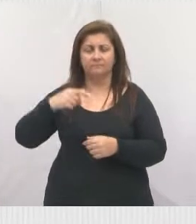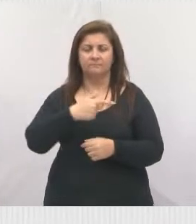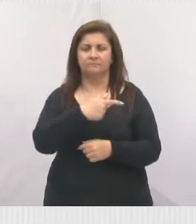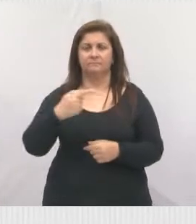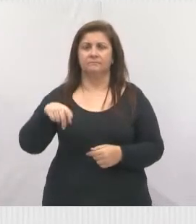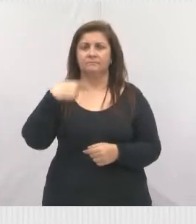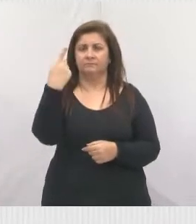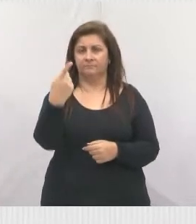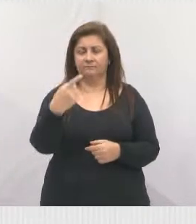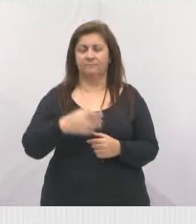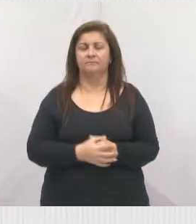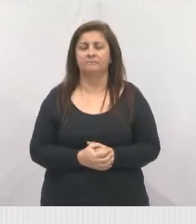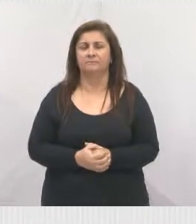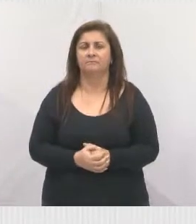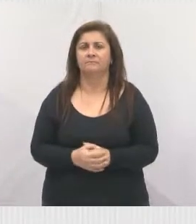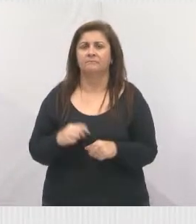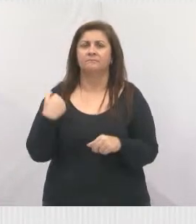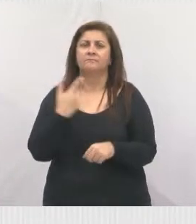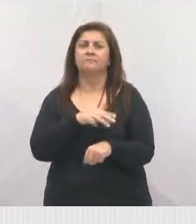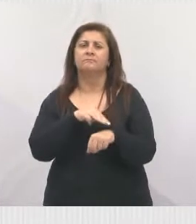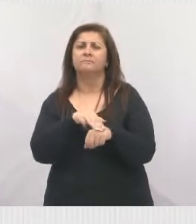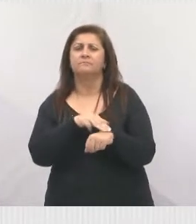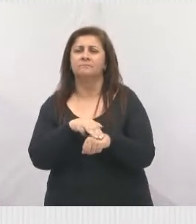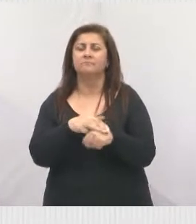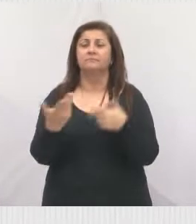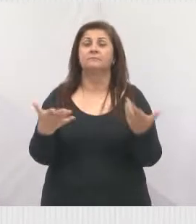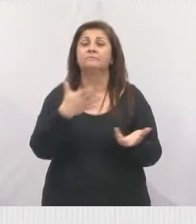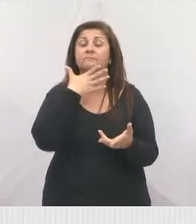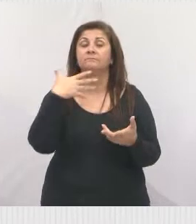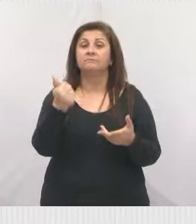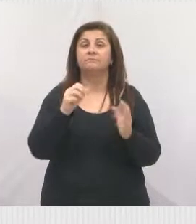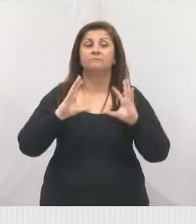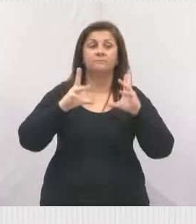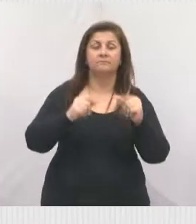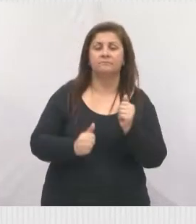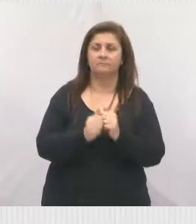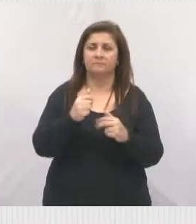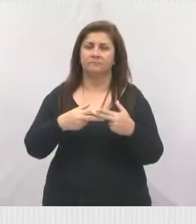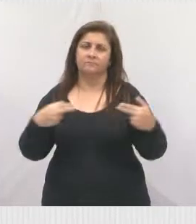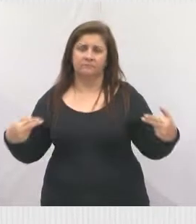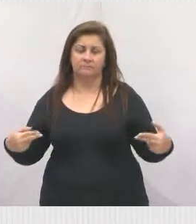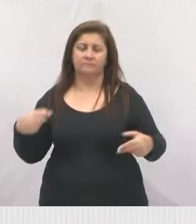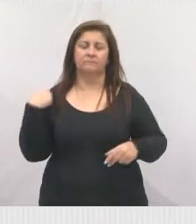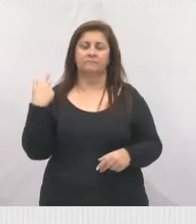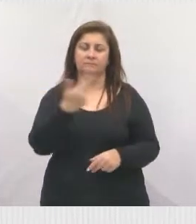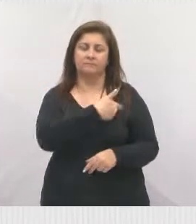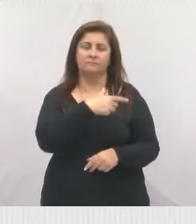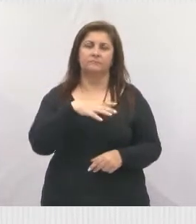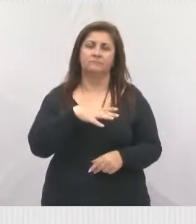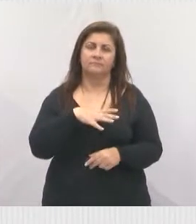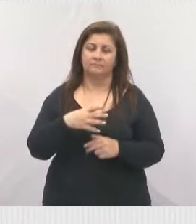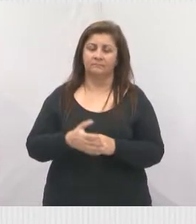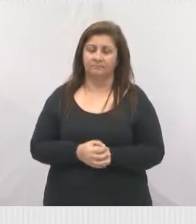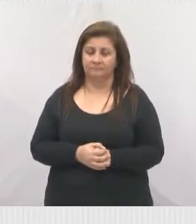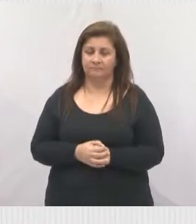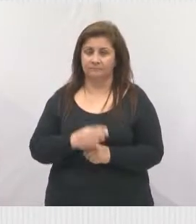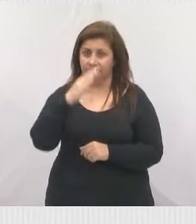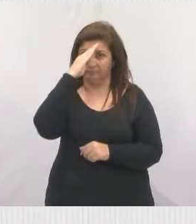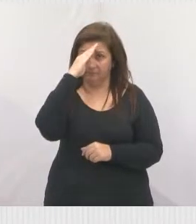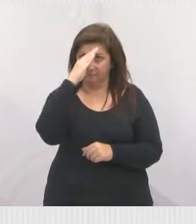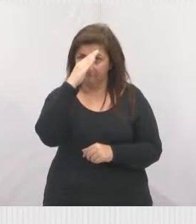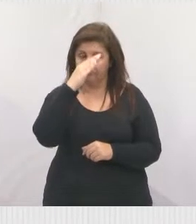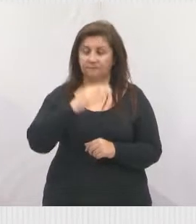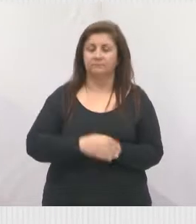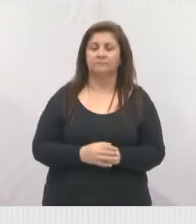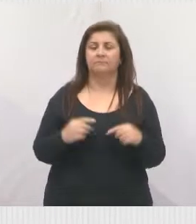vem, aonde a gente vai estar discutindo melhoria em todo o esporte amador aqui da nossa cidade de Jacareí. E o fundamental, o